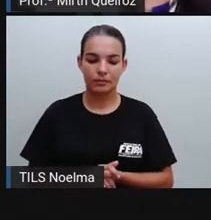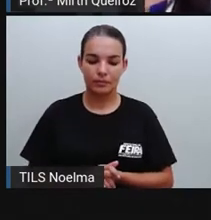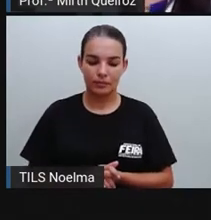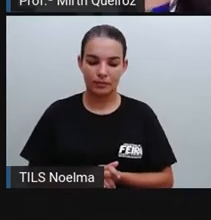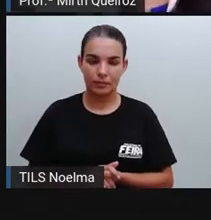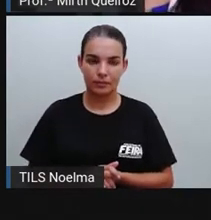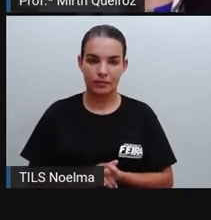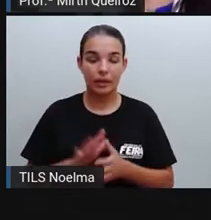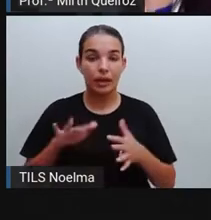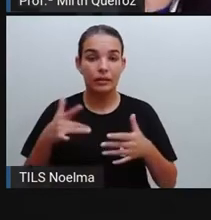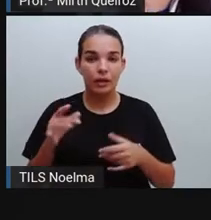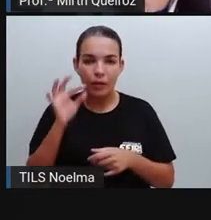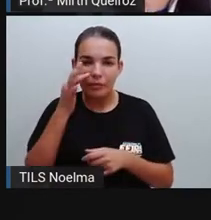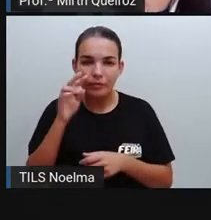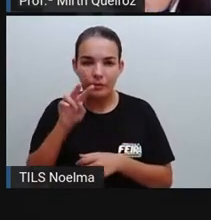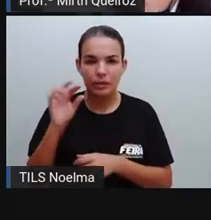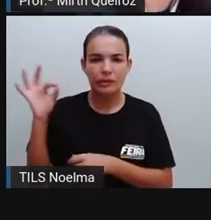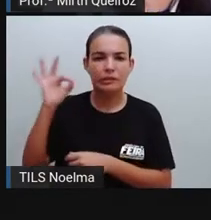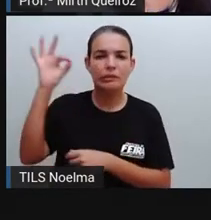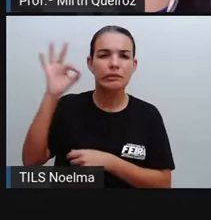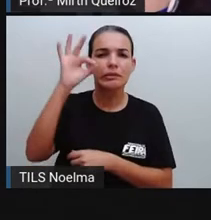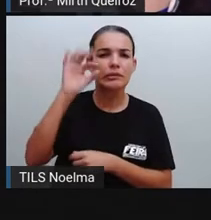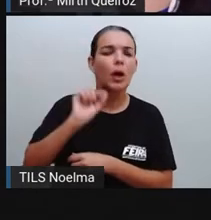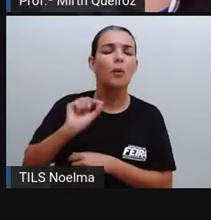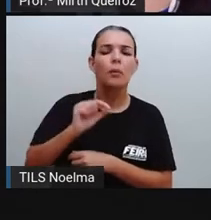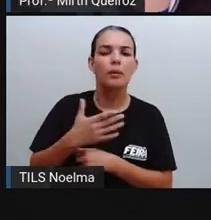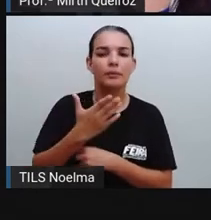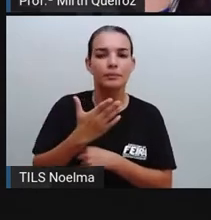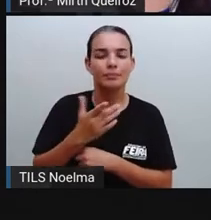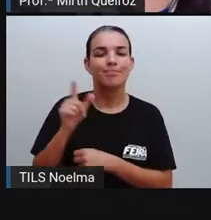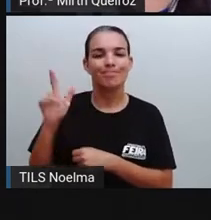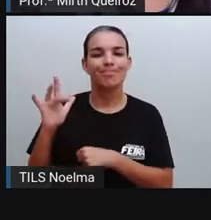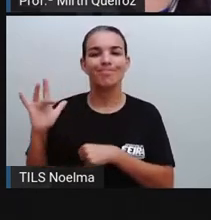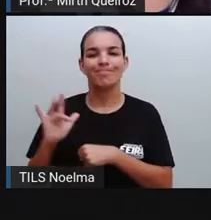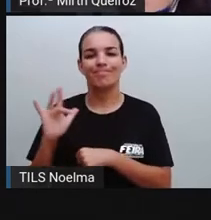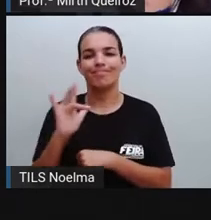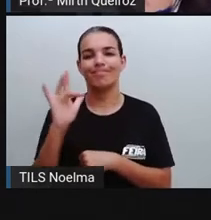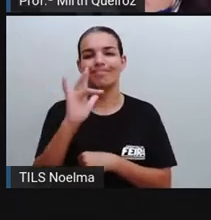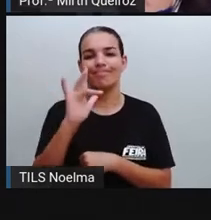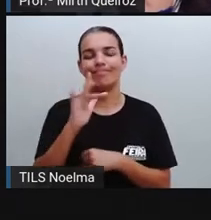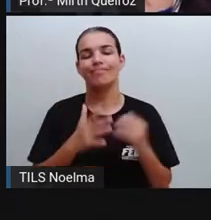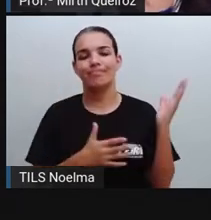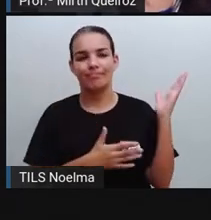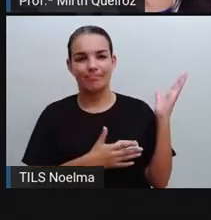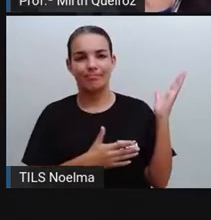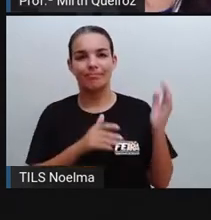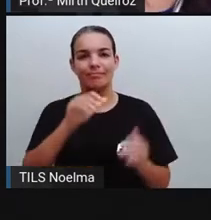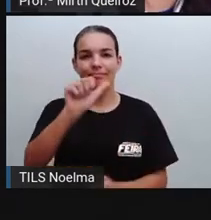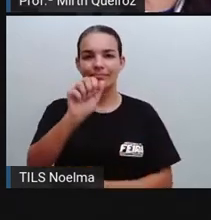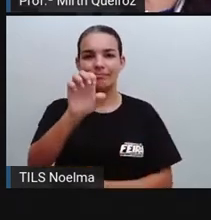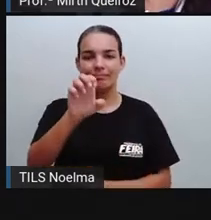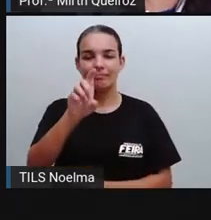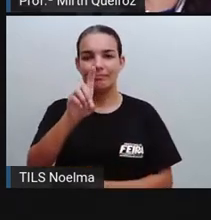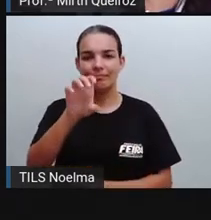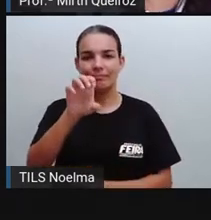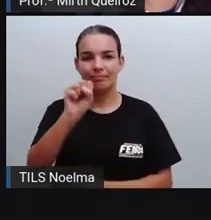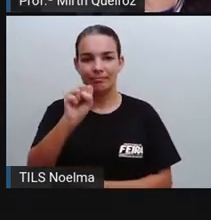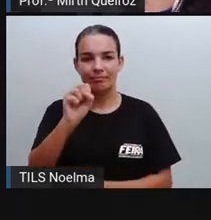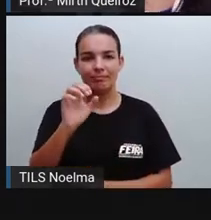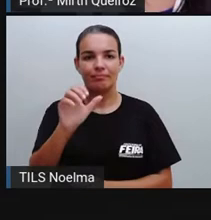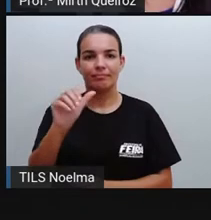Que mosquito é esse? O Aedes aegypti, né? Menor do que os mosquitos